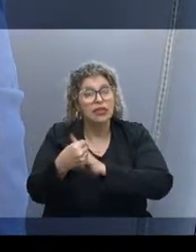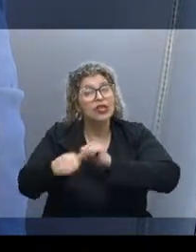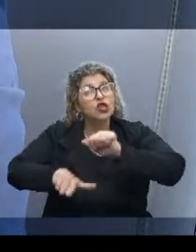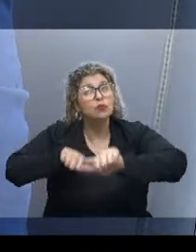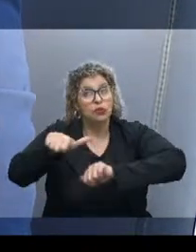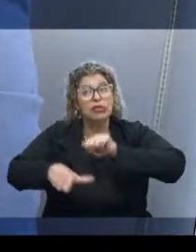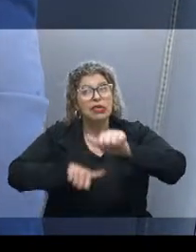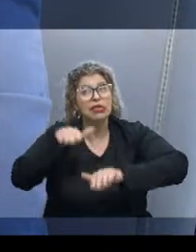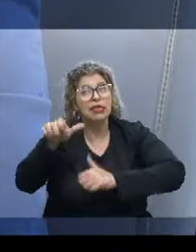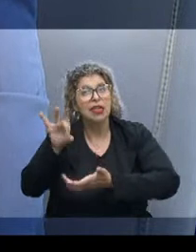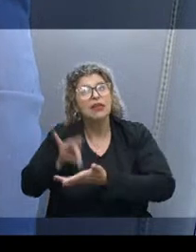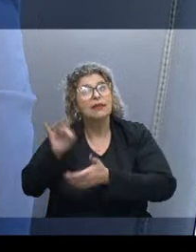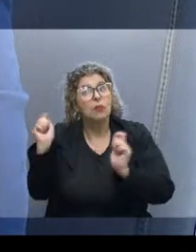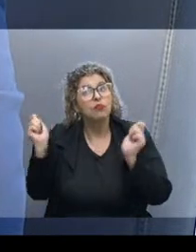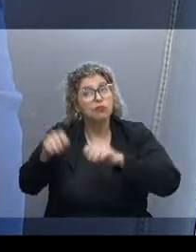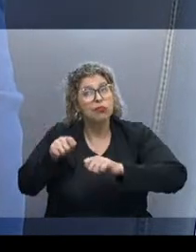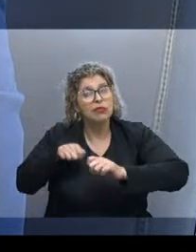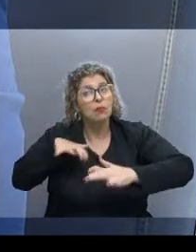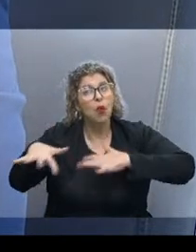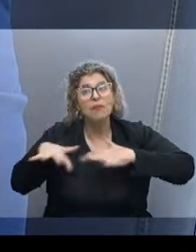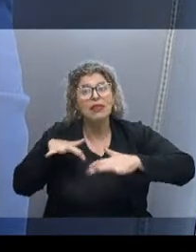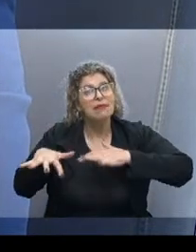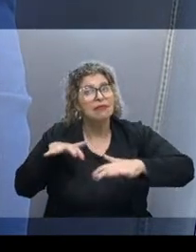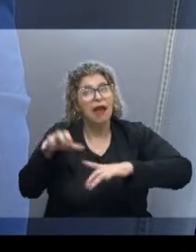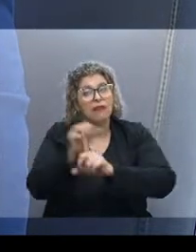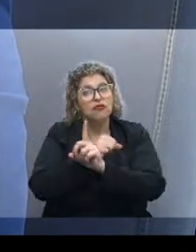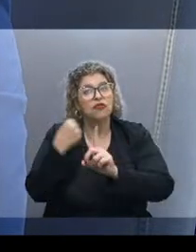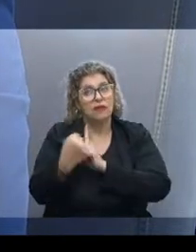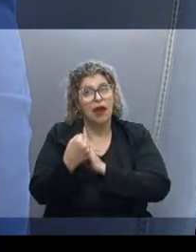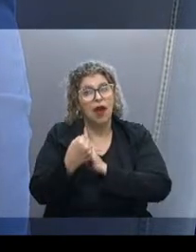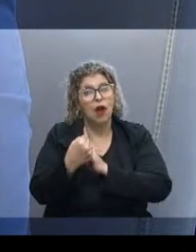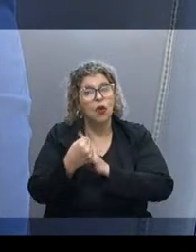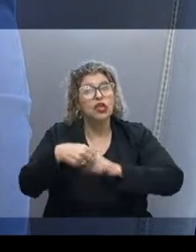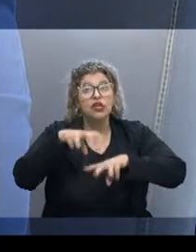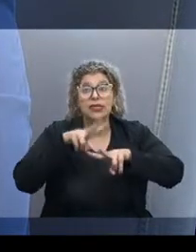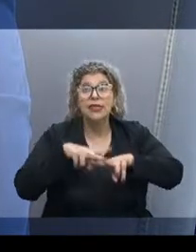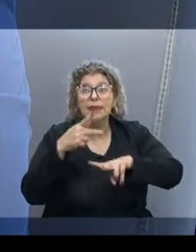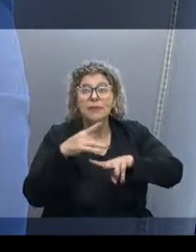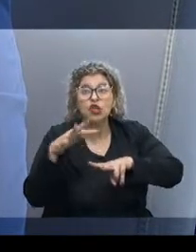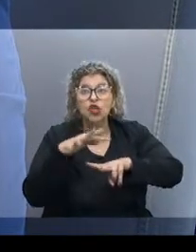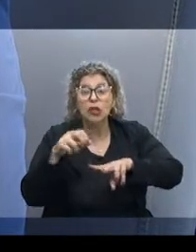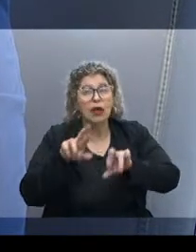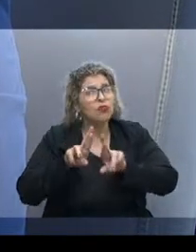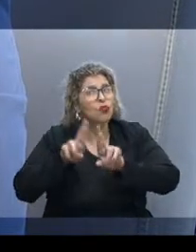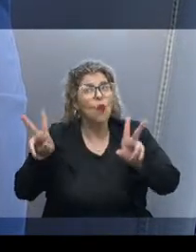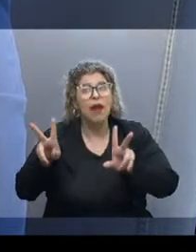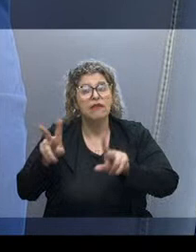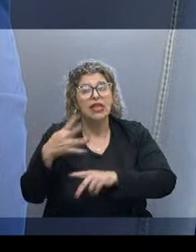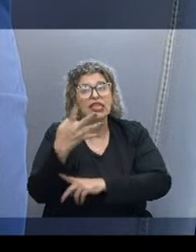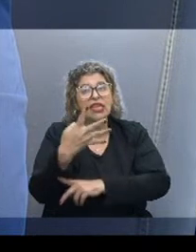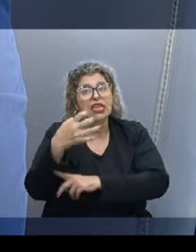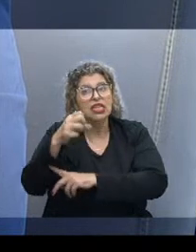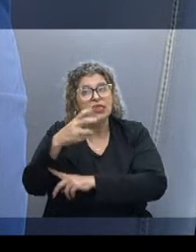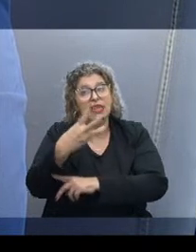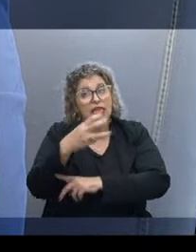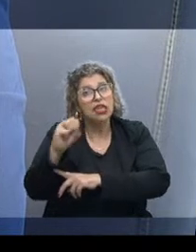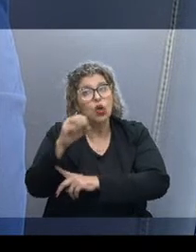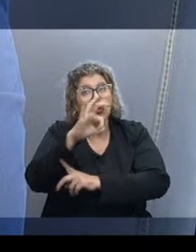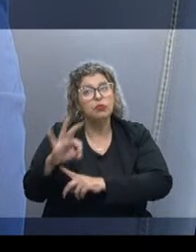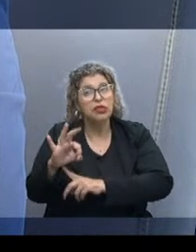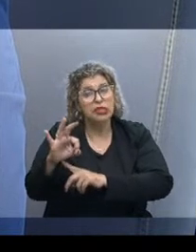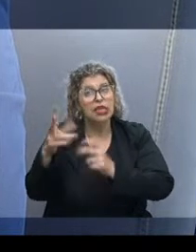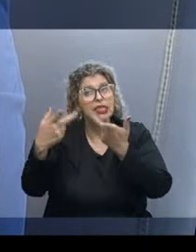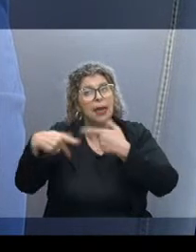mudança da realidade e da possibilidade de mobilidade social. E no sistema prisional não é diferente. Quase 38% da